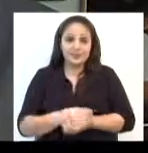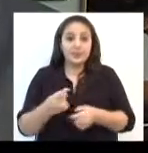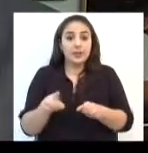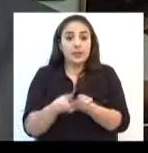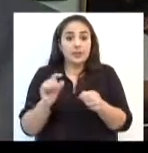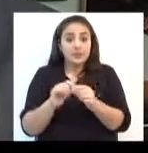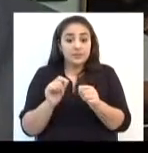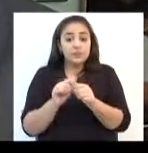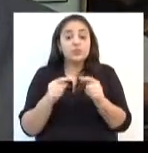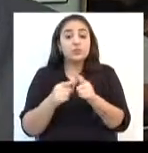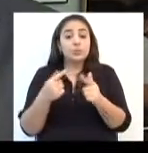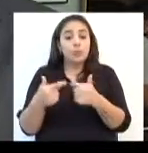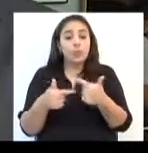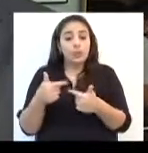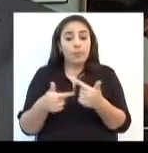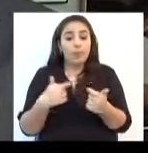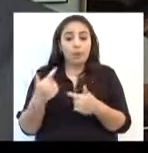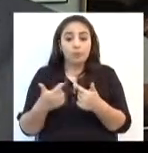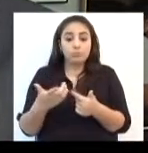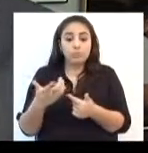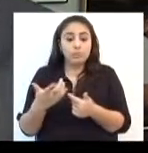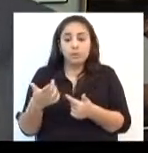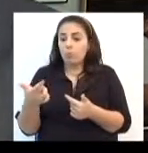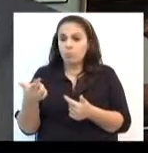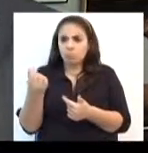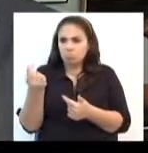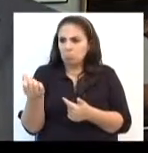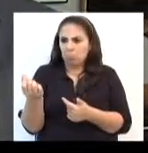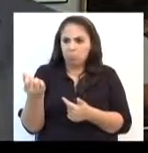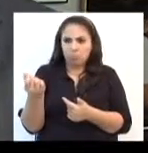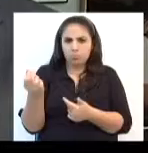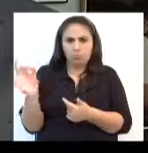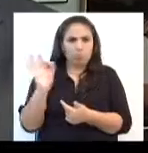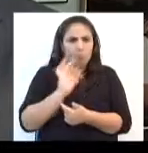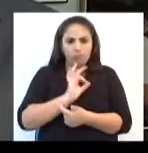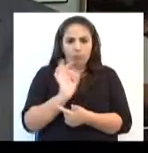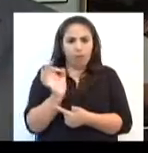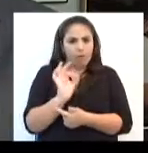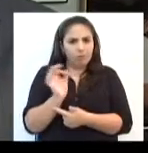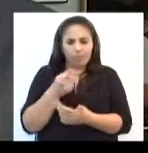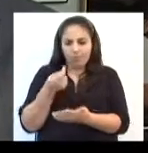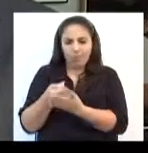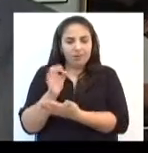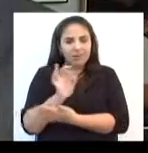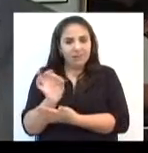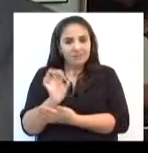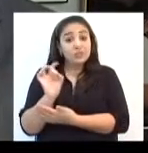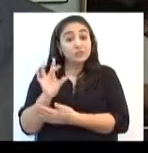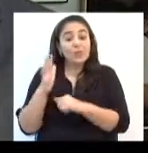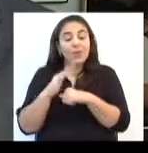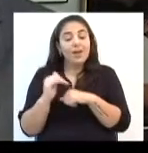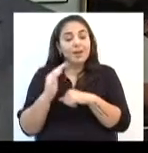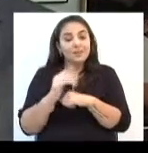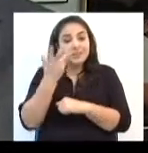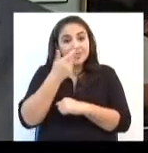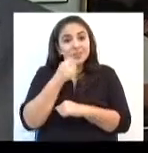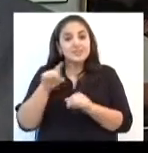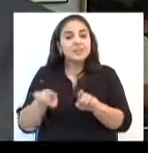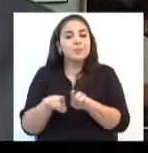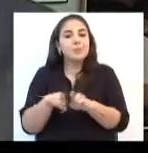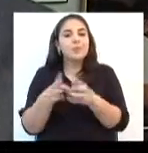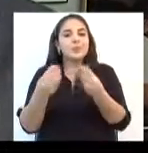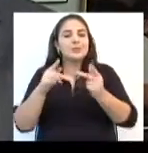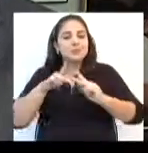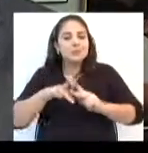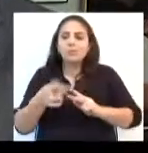fazem esse tipo de trabalho, elas não recebem nada em troca. Elas recebem o carinho das pessoas e talvez o elogio